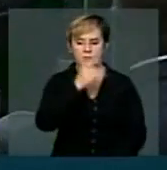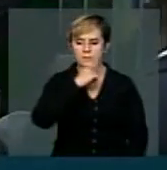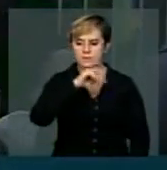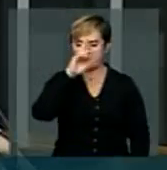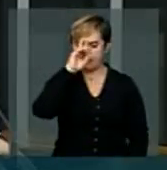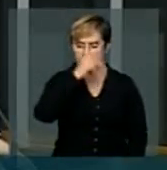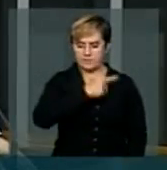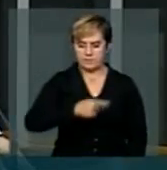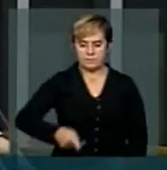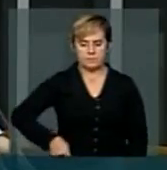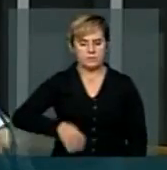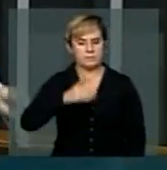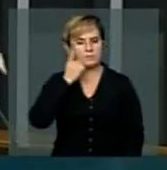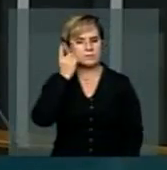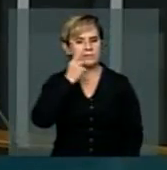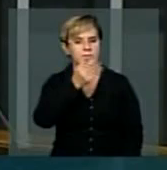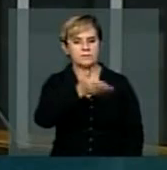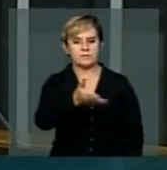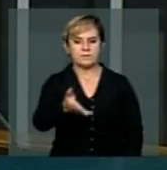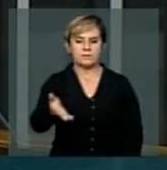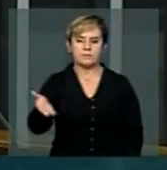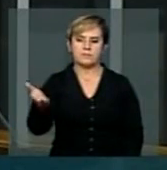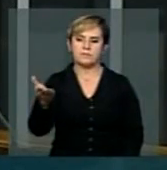senhoras e senhores parlamentares,